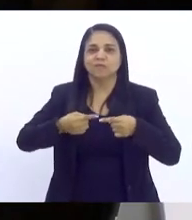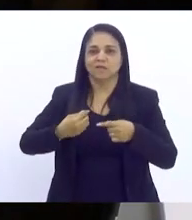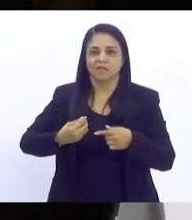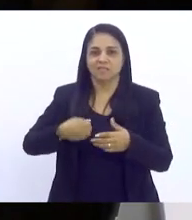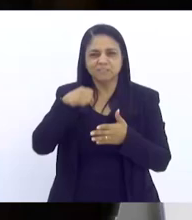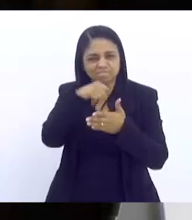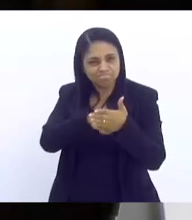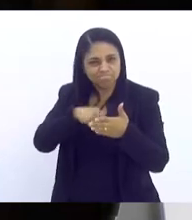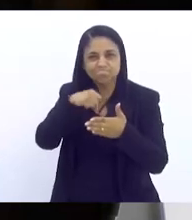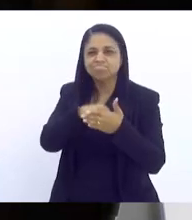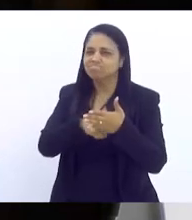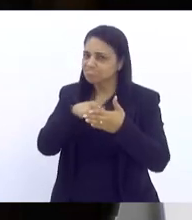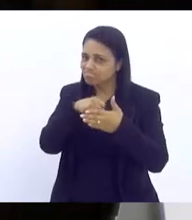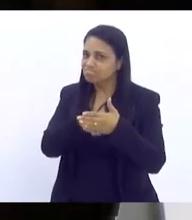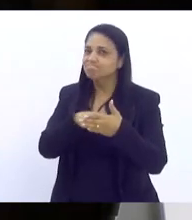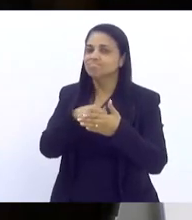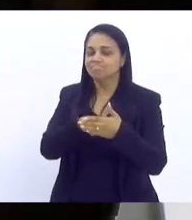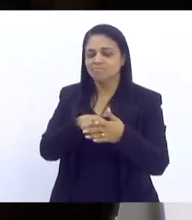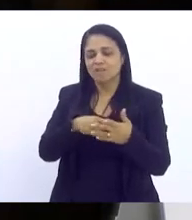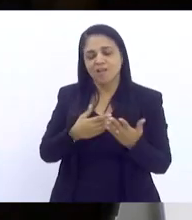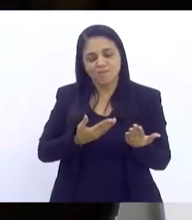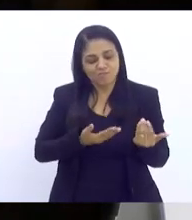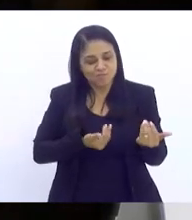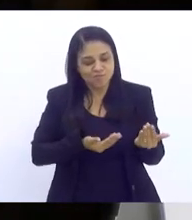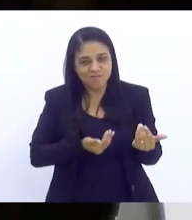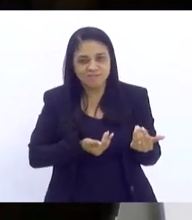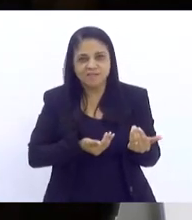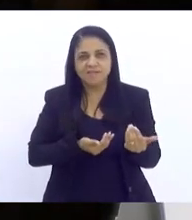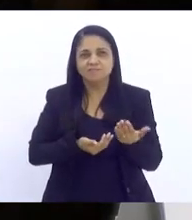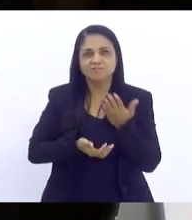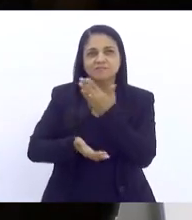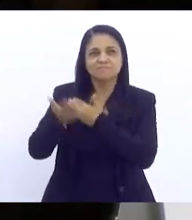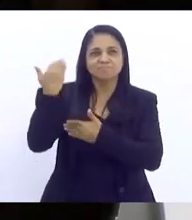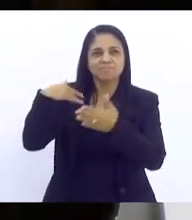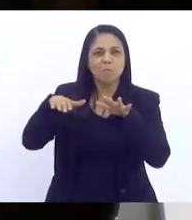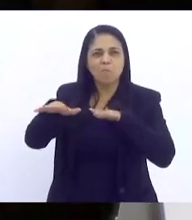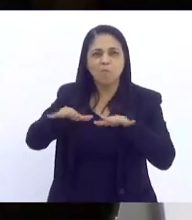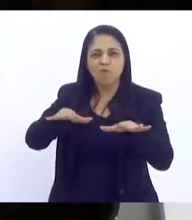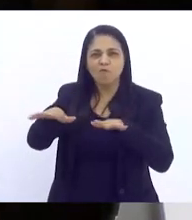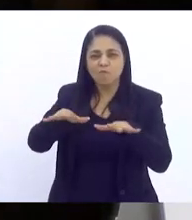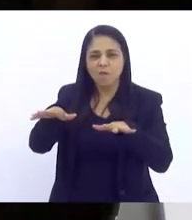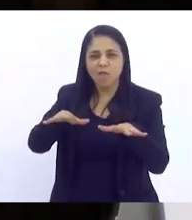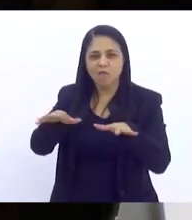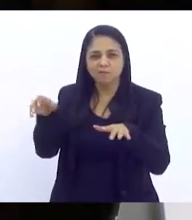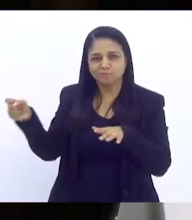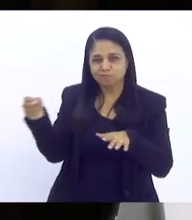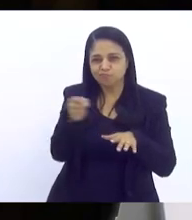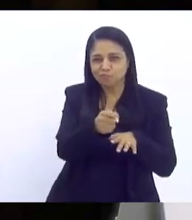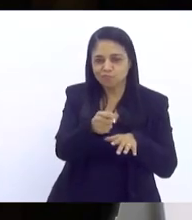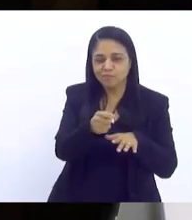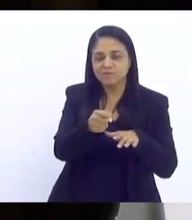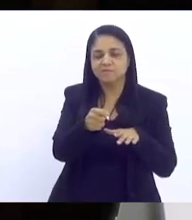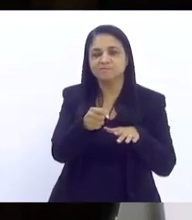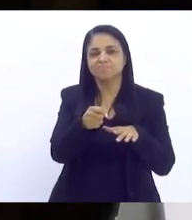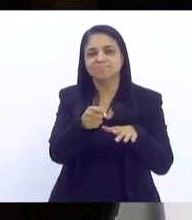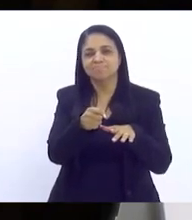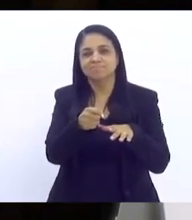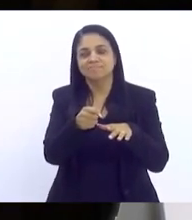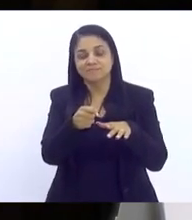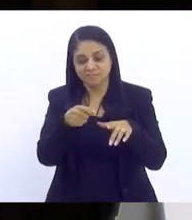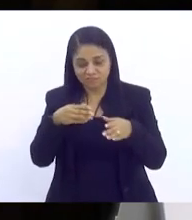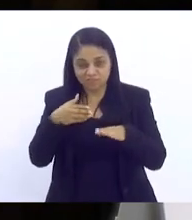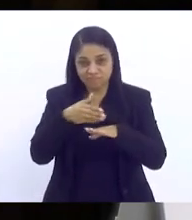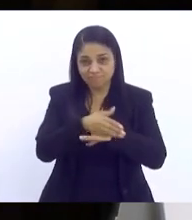Desde os nossos adolescentes lá, na época do movimento de ocupação e desocupação das escolas, eles foram